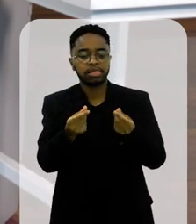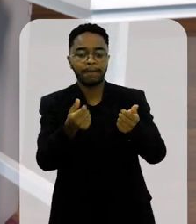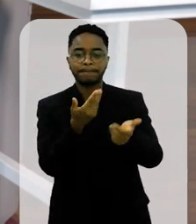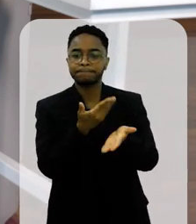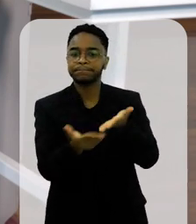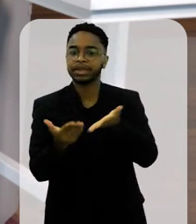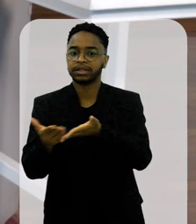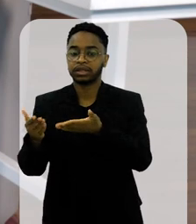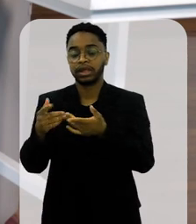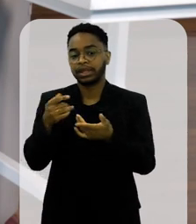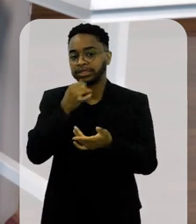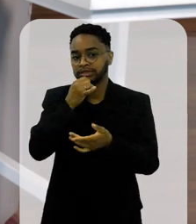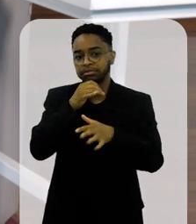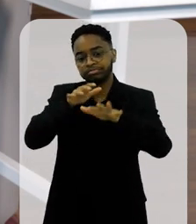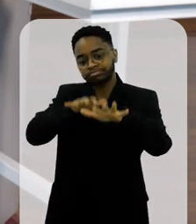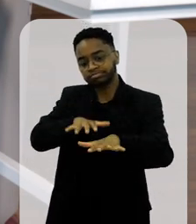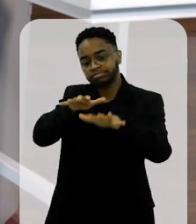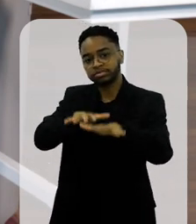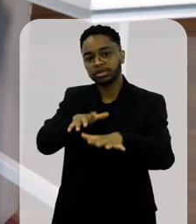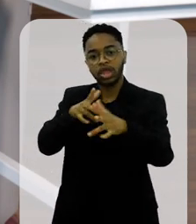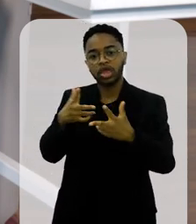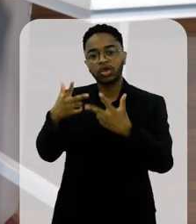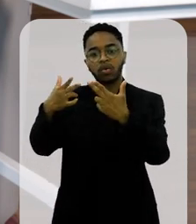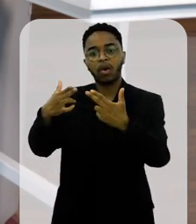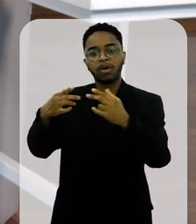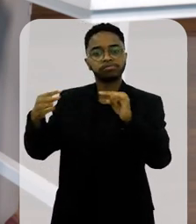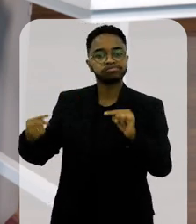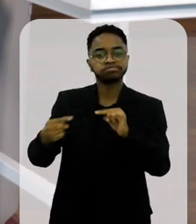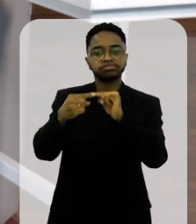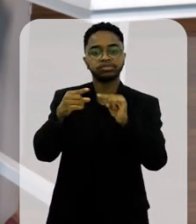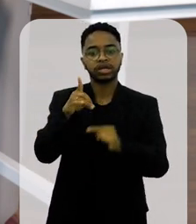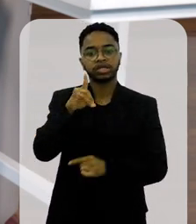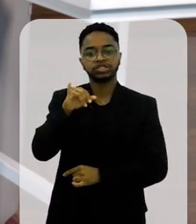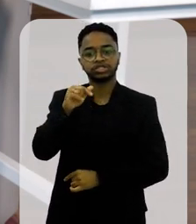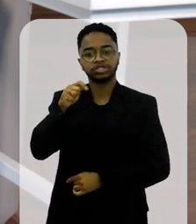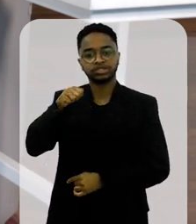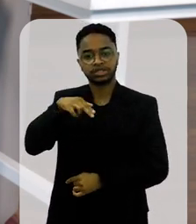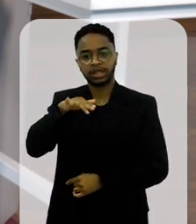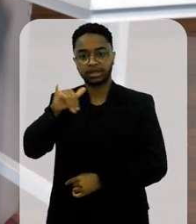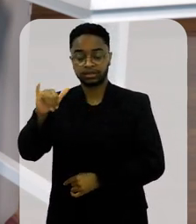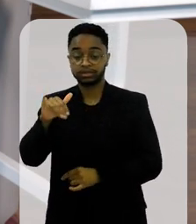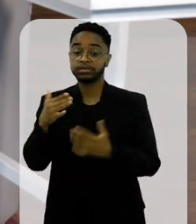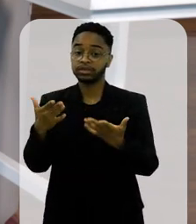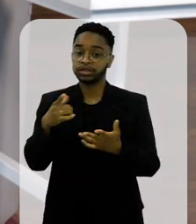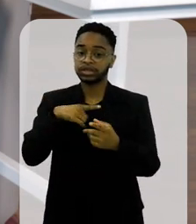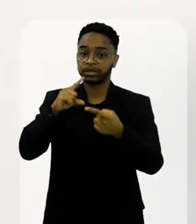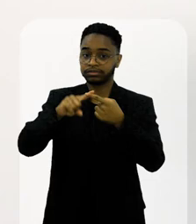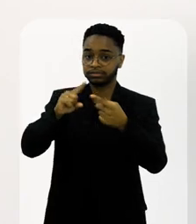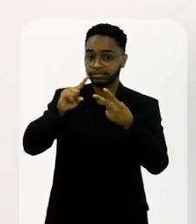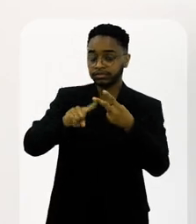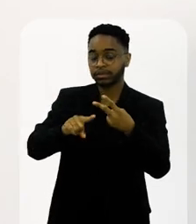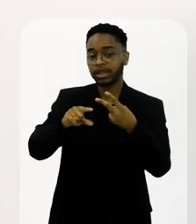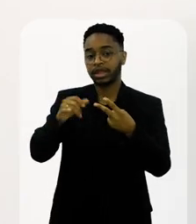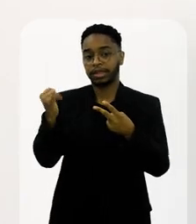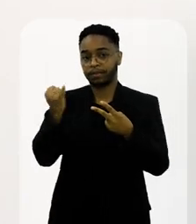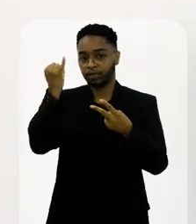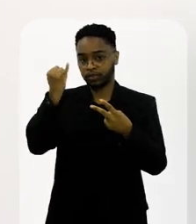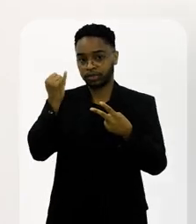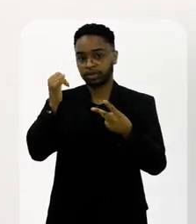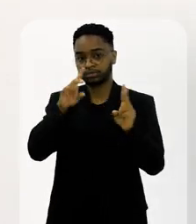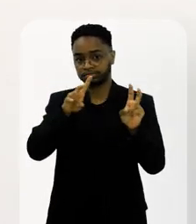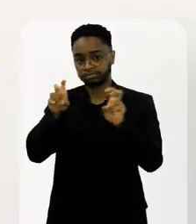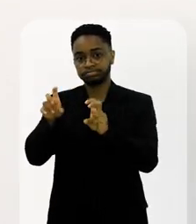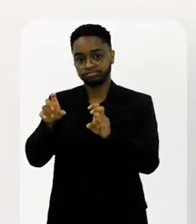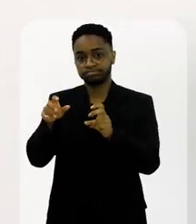passando ali na avenida seja o mesmo que está passando na parada da Disney. Então, assim, o quanto a gente consegue manter isso? E aí tem duas coisas muito importantes